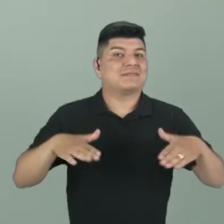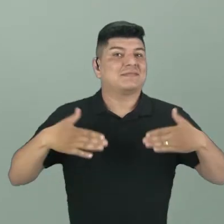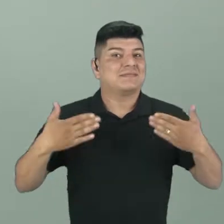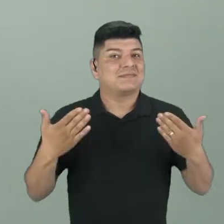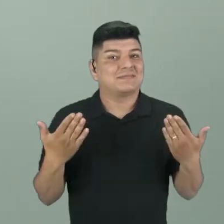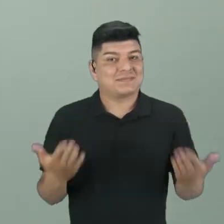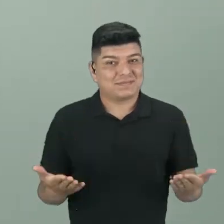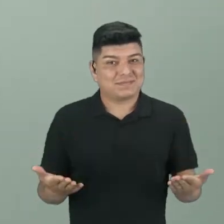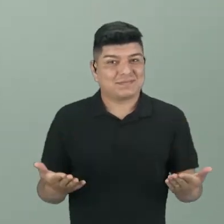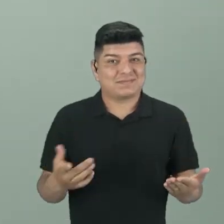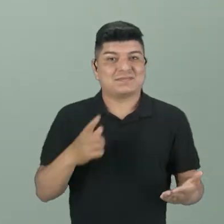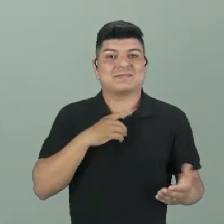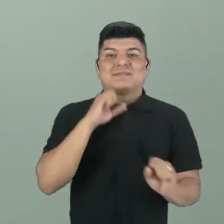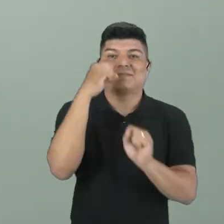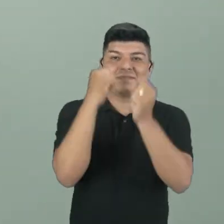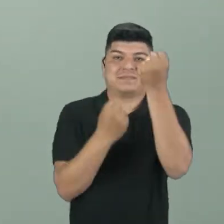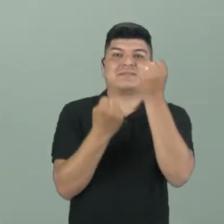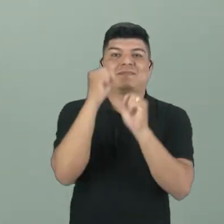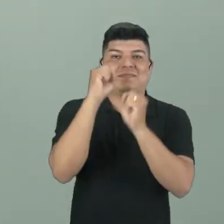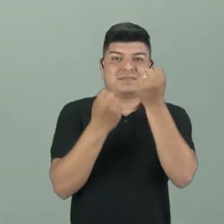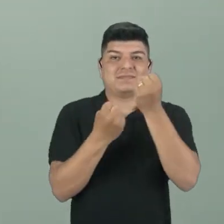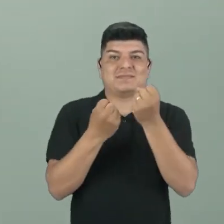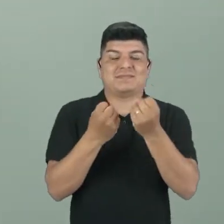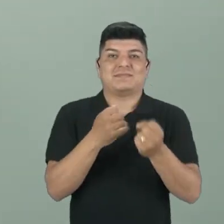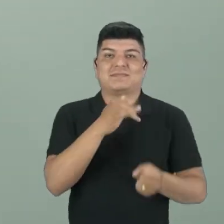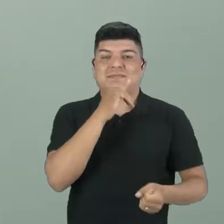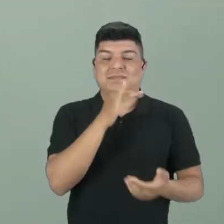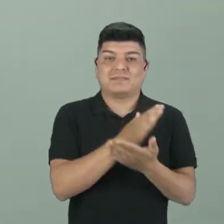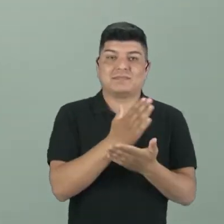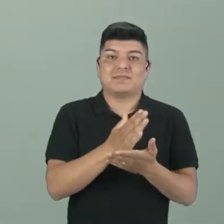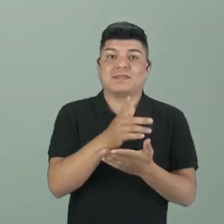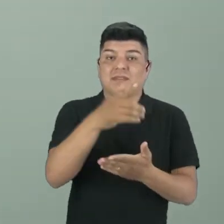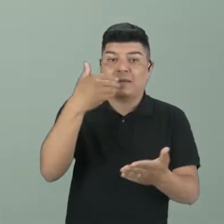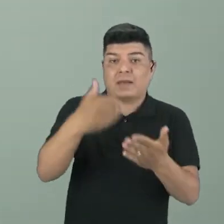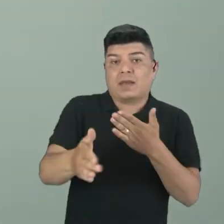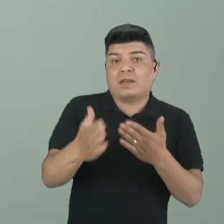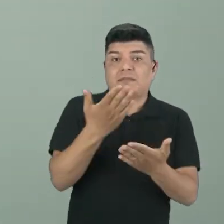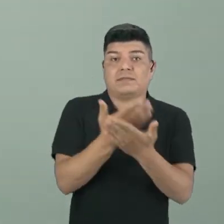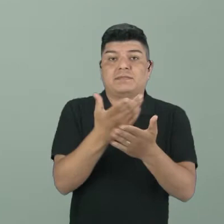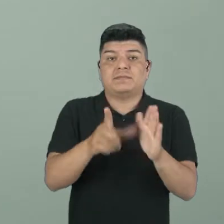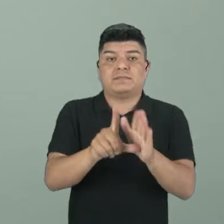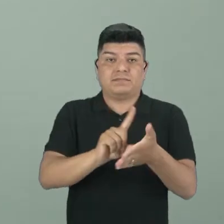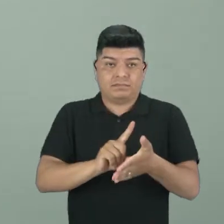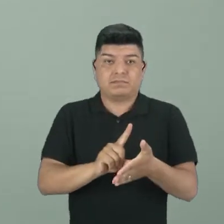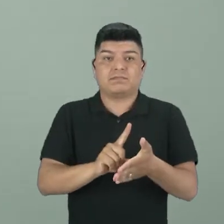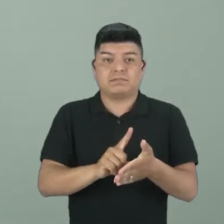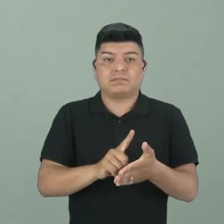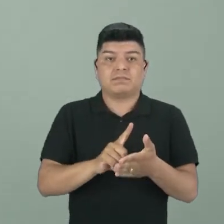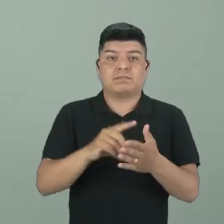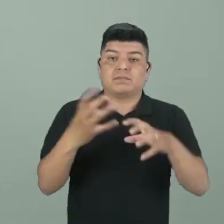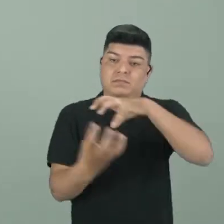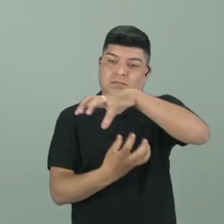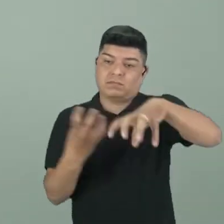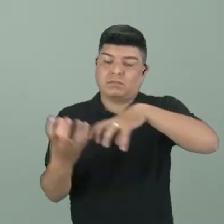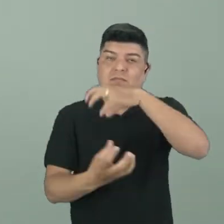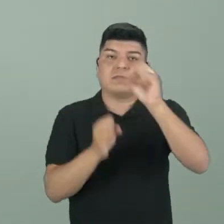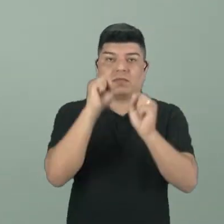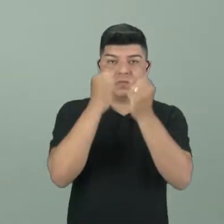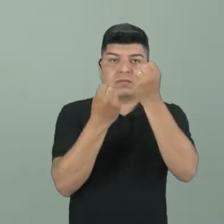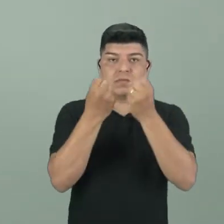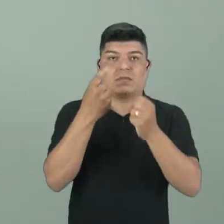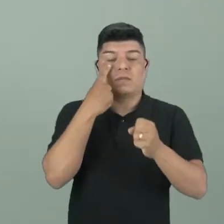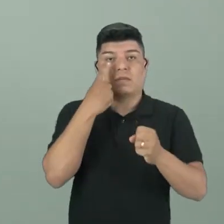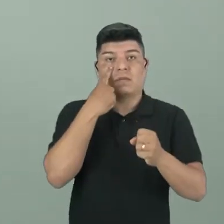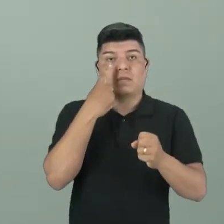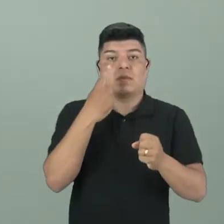é tipos de indústrias. Se você perdeu a aula anterior, que era Revolução Industrial, dá uma olhada na aula